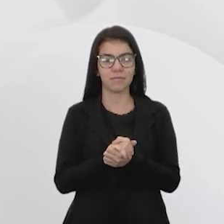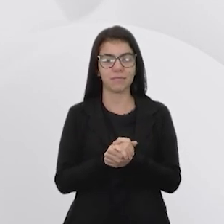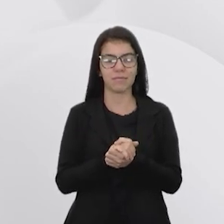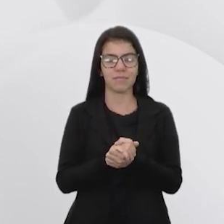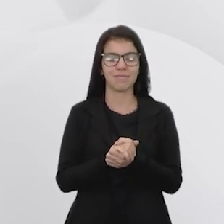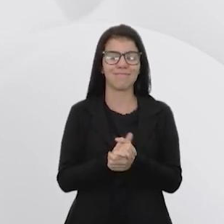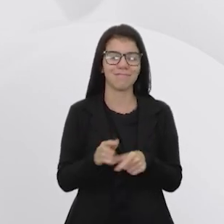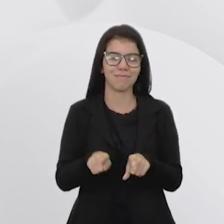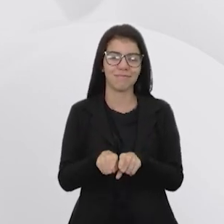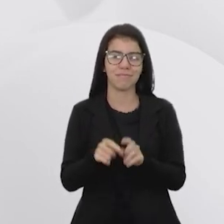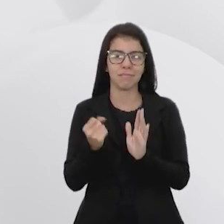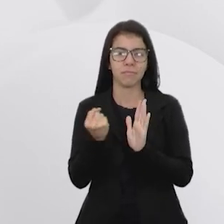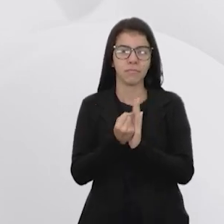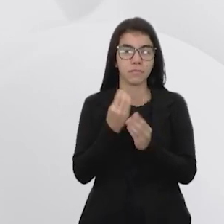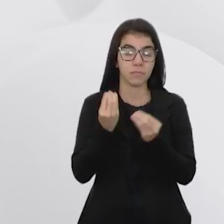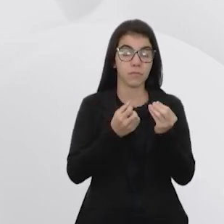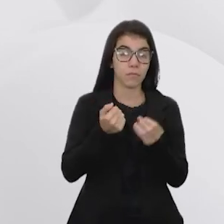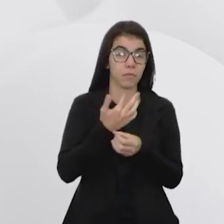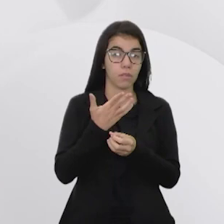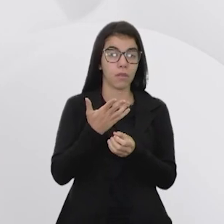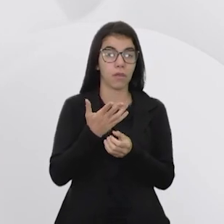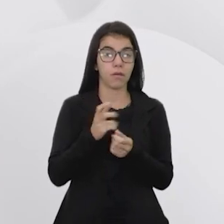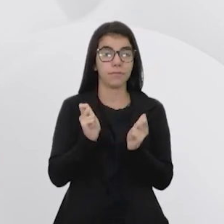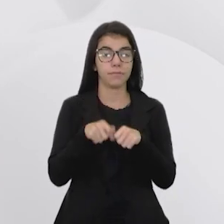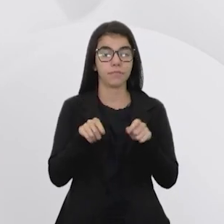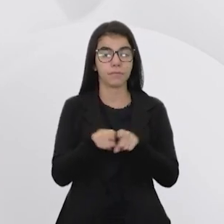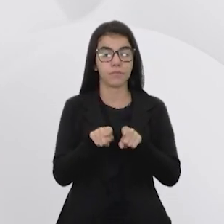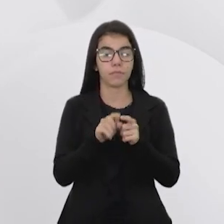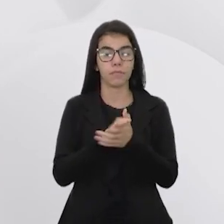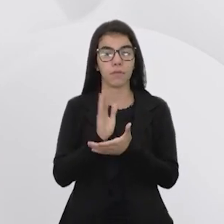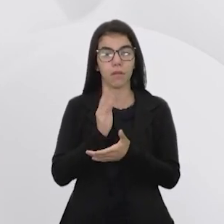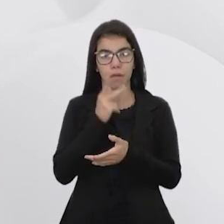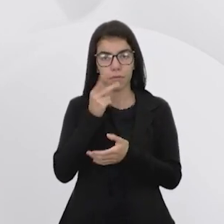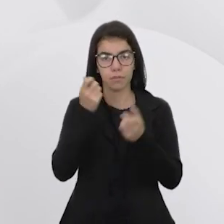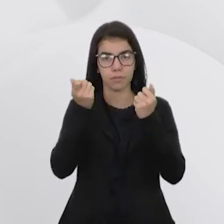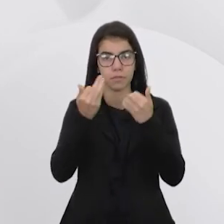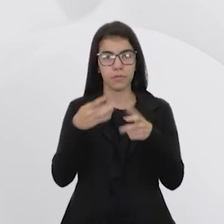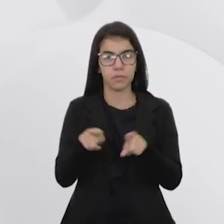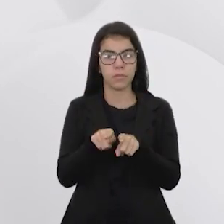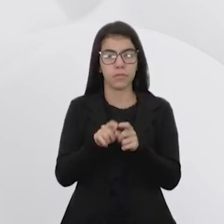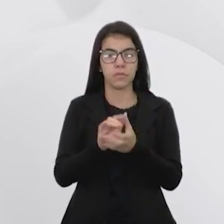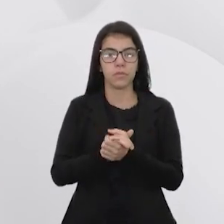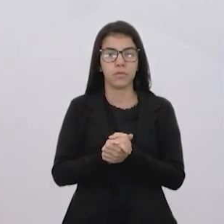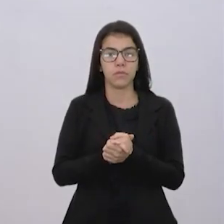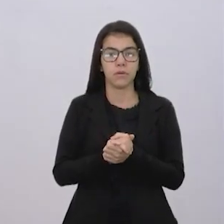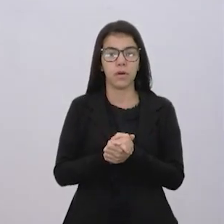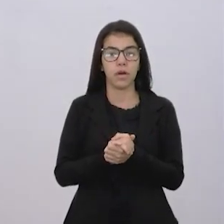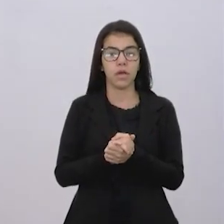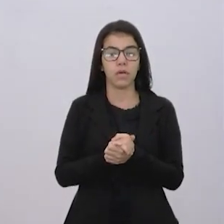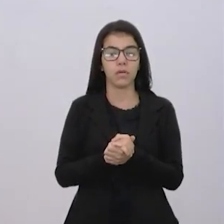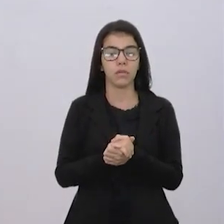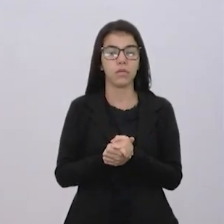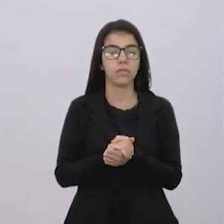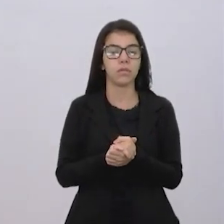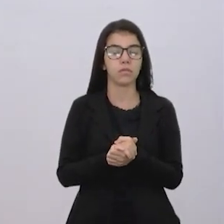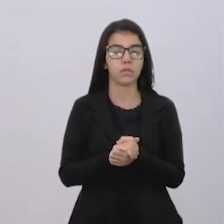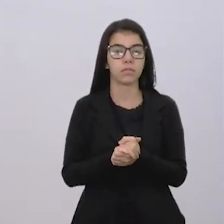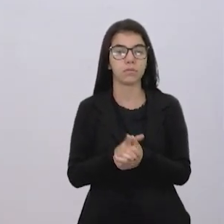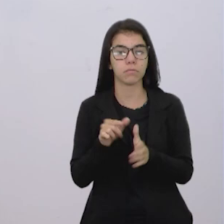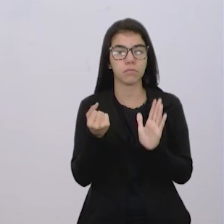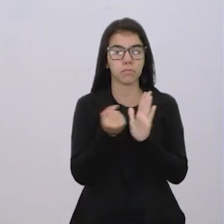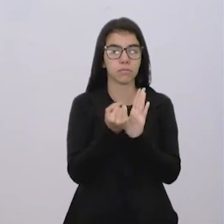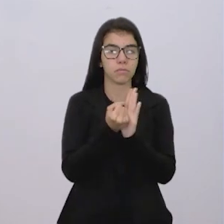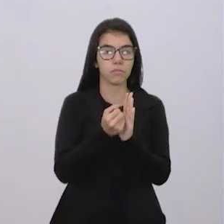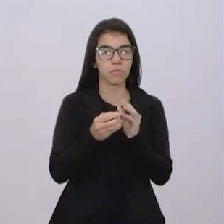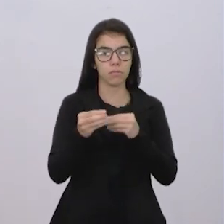Quais os impactos que ele pode causar? Isso já foi falado, né? A gente já trouxe um pouquinho aqui no vídeo mostrando o impacto do plástico